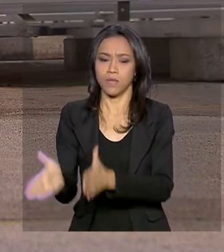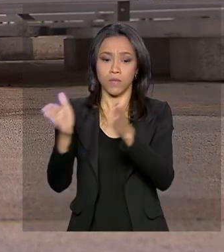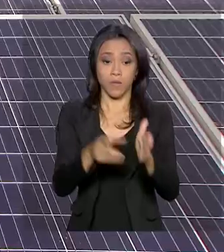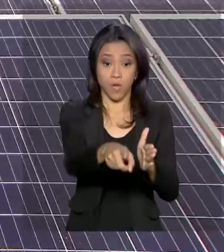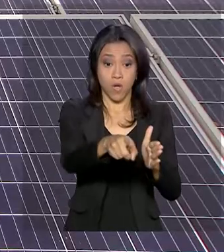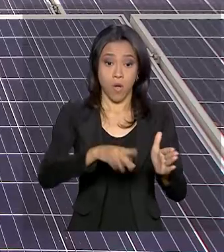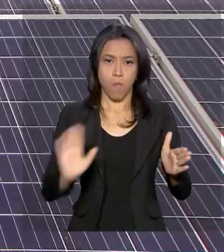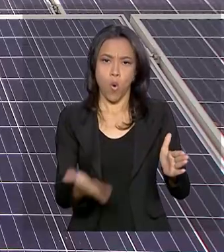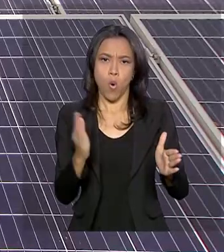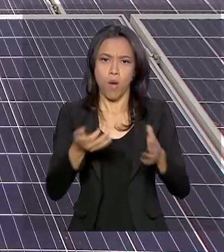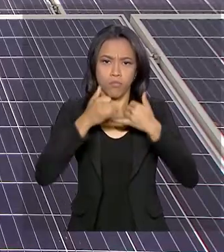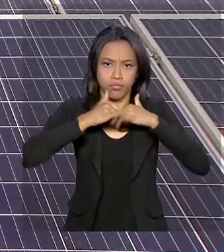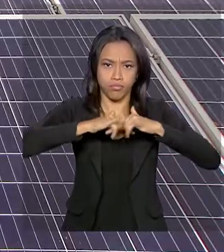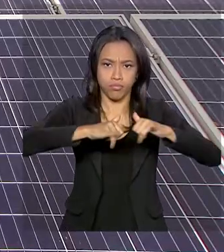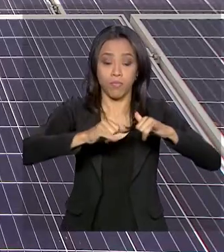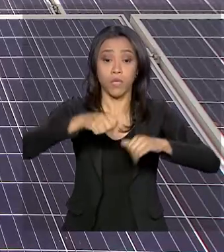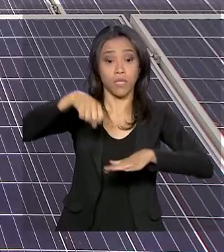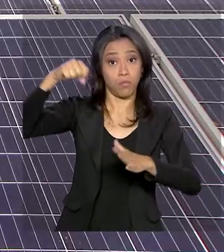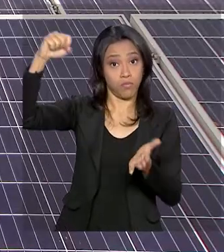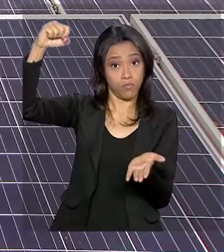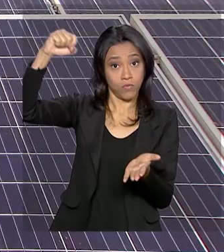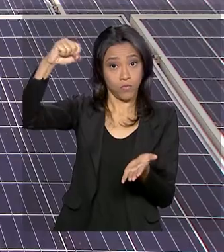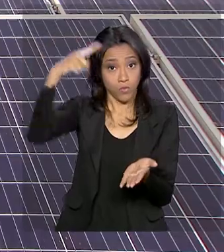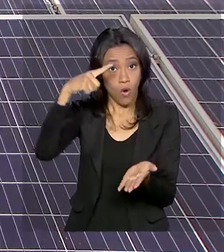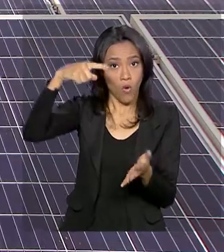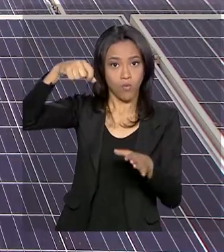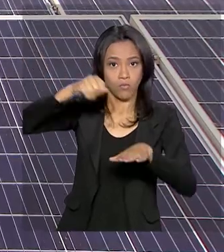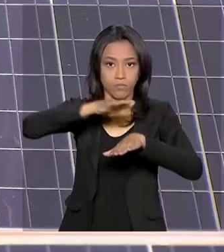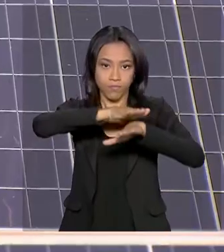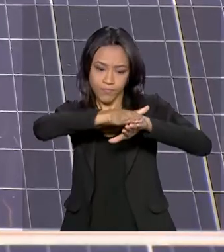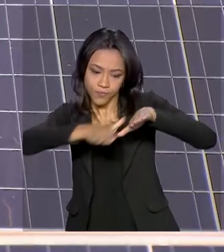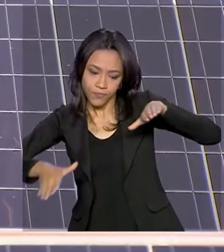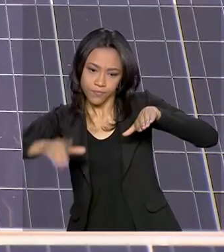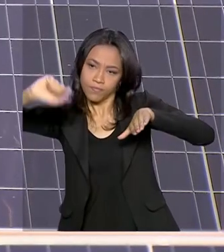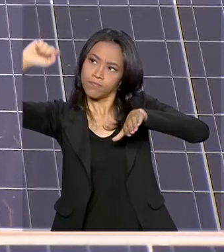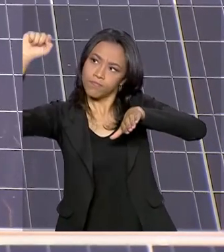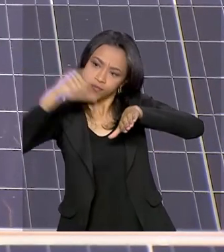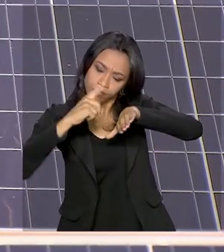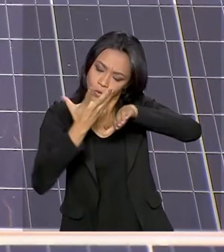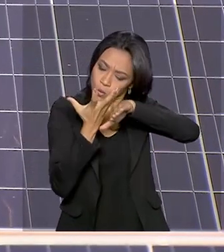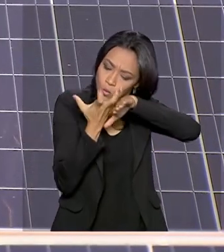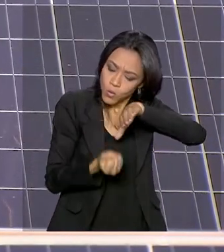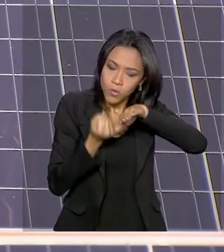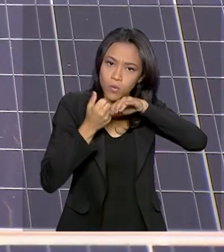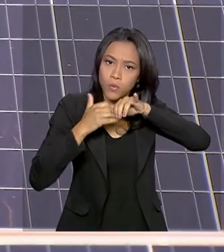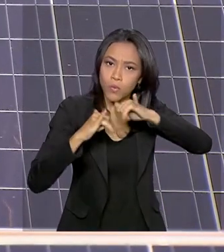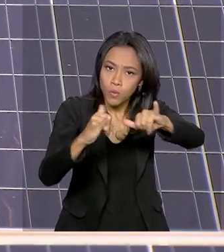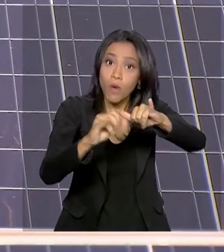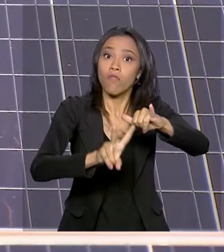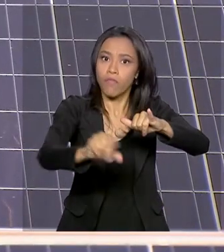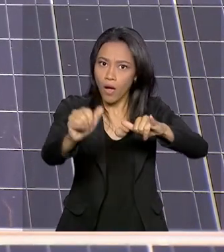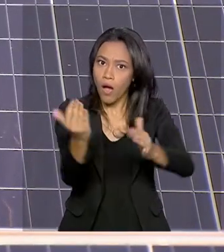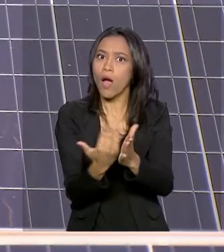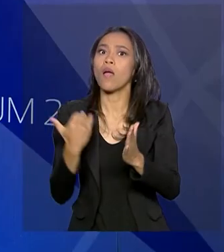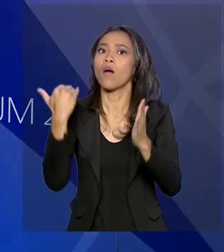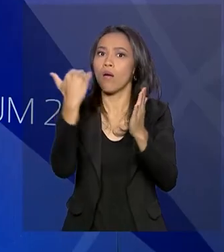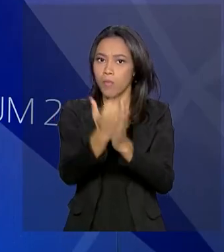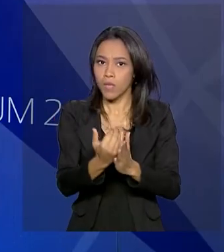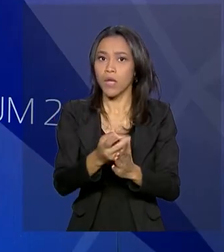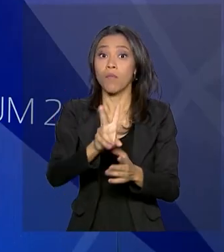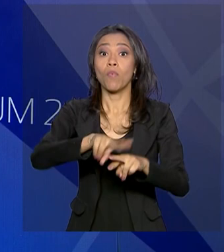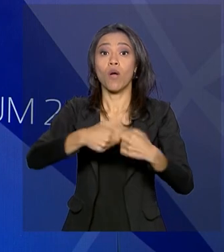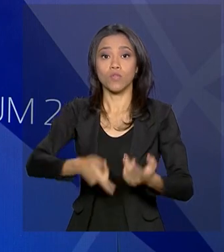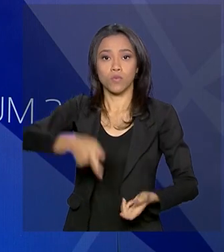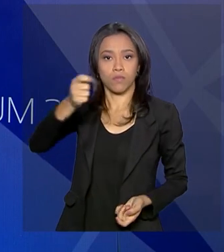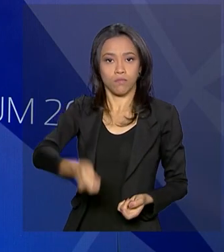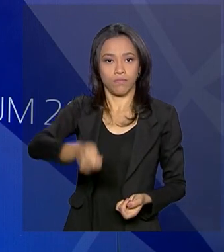elétrica, obtida por painéis fotovoltaicos, por exemplo, deve aumentar com os novos leilões do governo federal. Essa